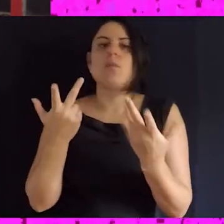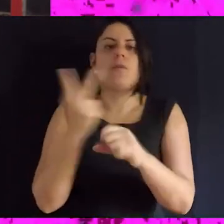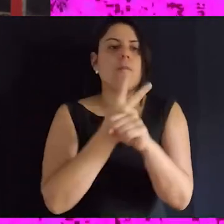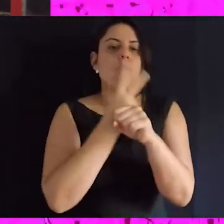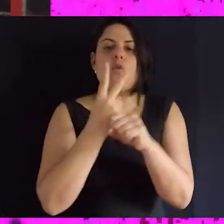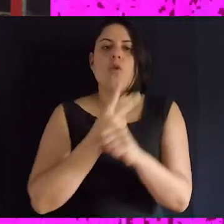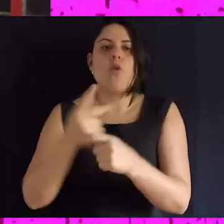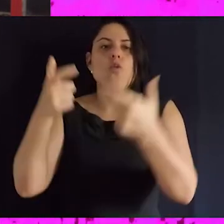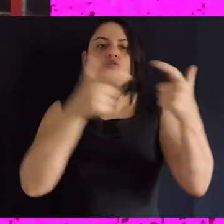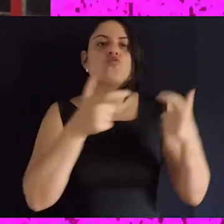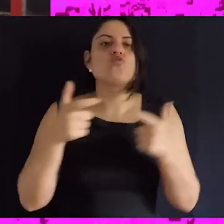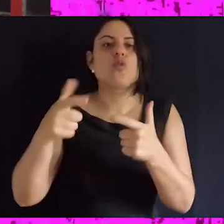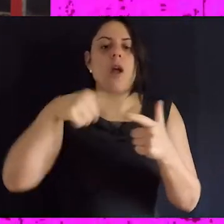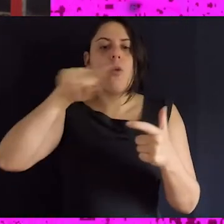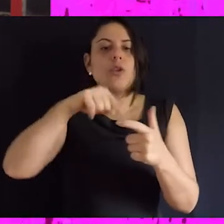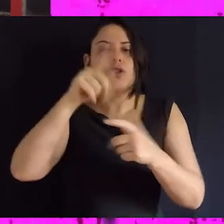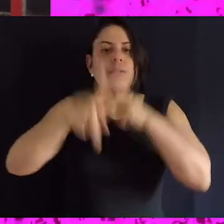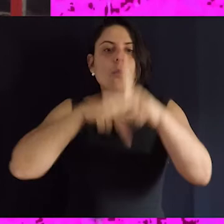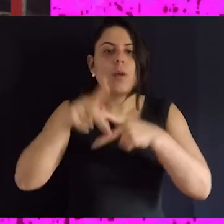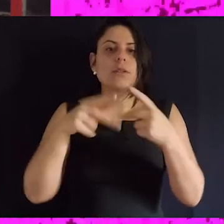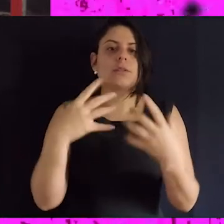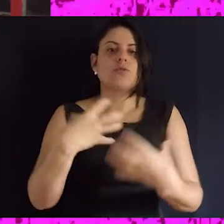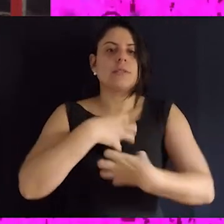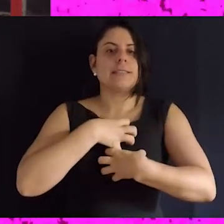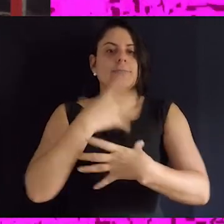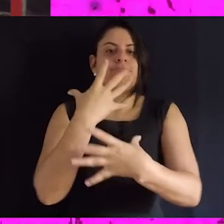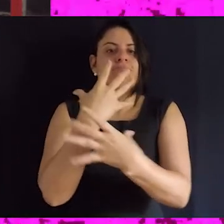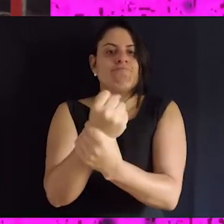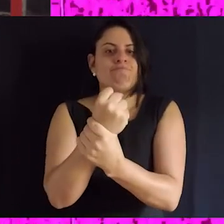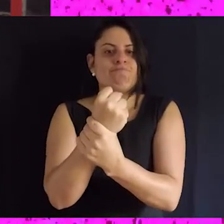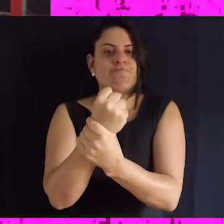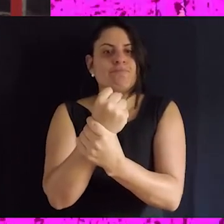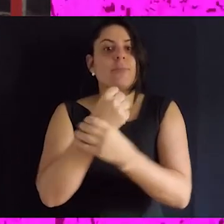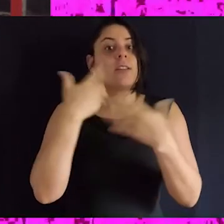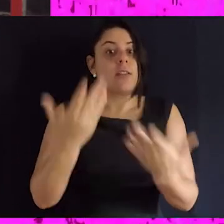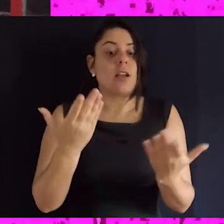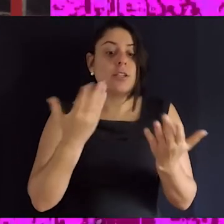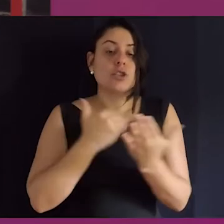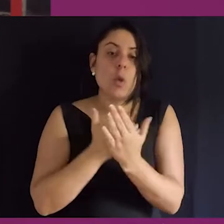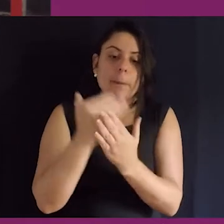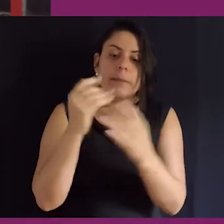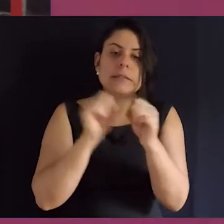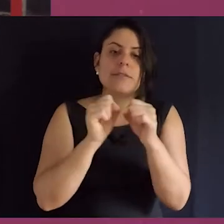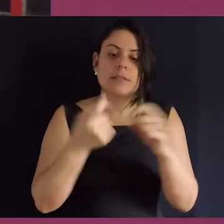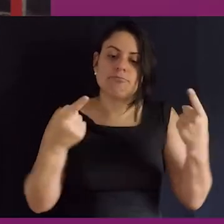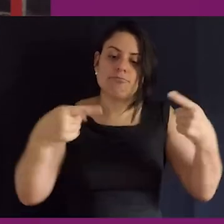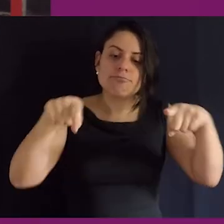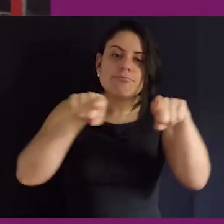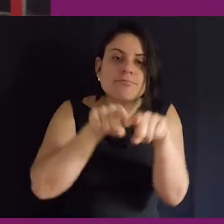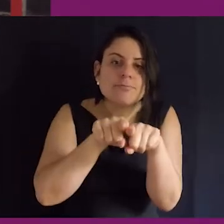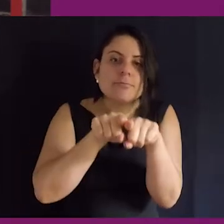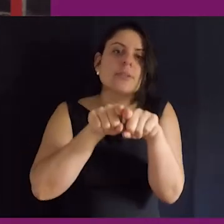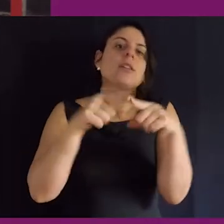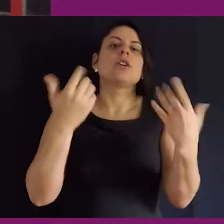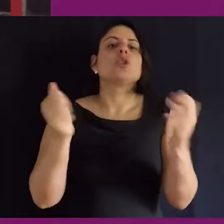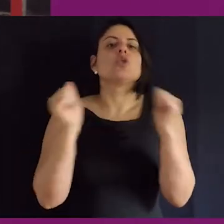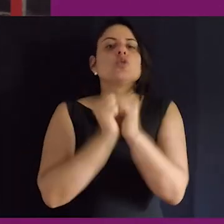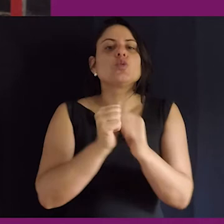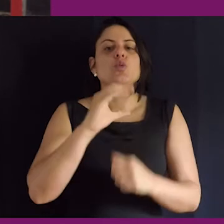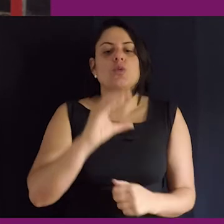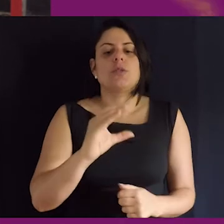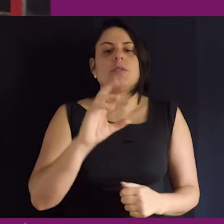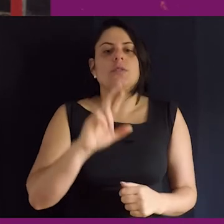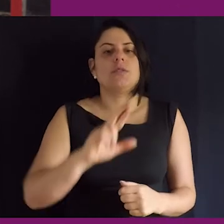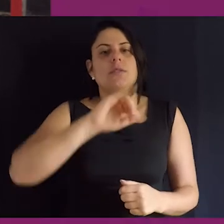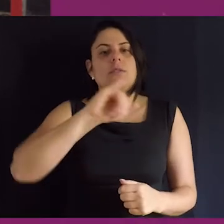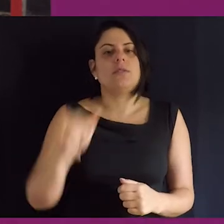espaços. A gente pensou como criar um lugar onde essa galera possa se sentir segura, né. Então, foi a partir disso que a gente começa a fazer a nossa